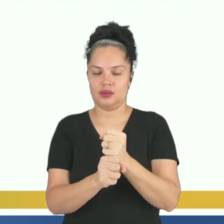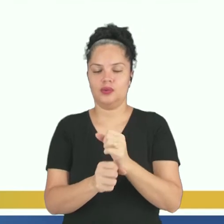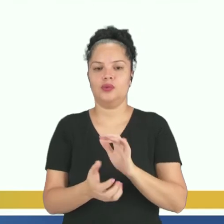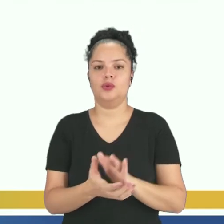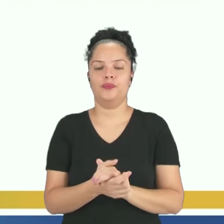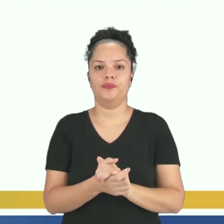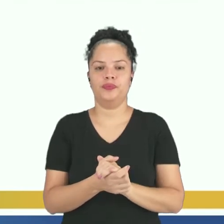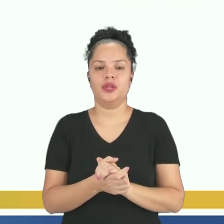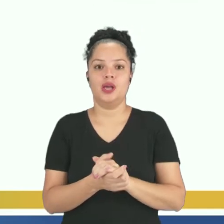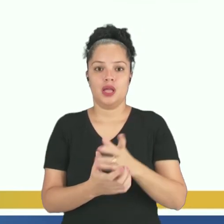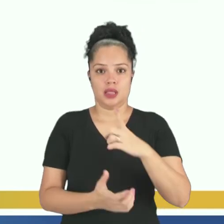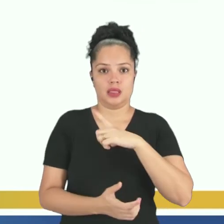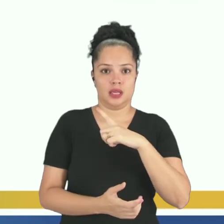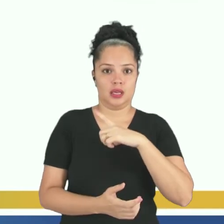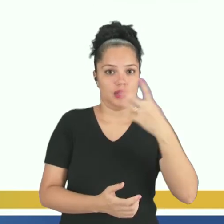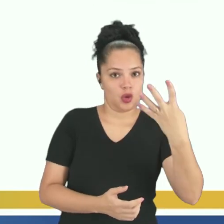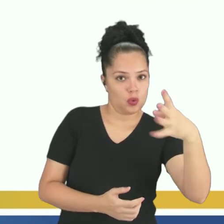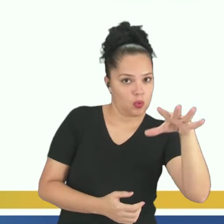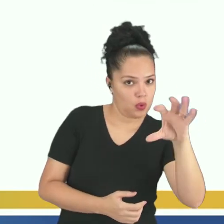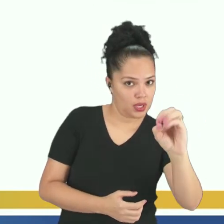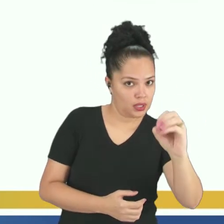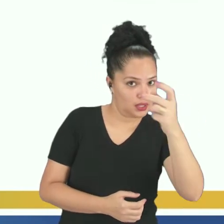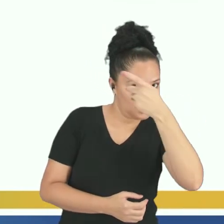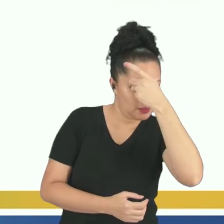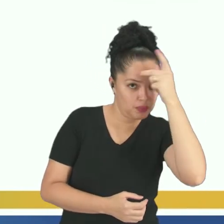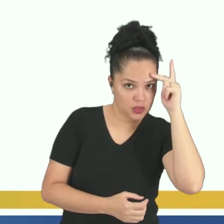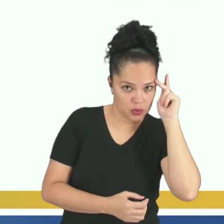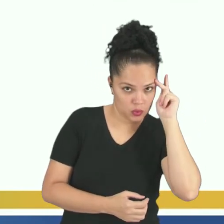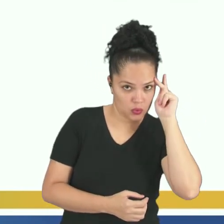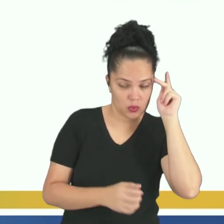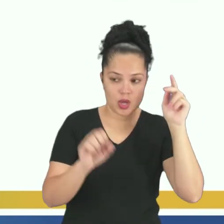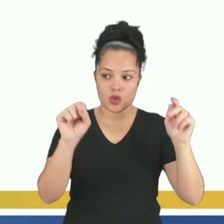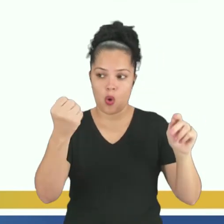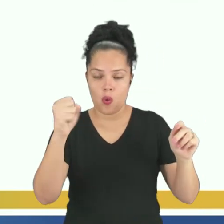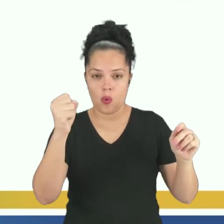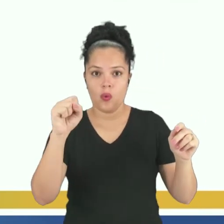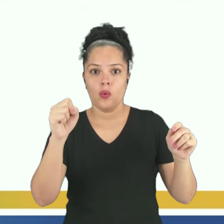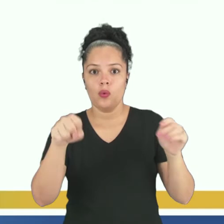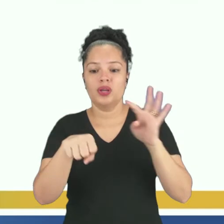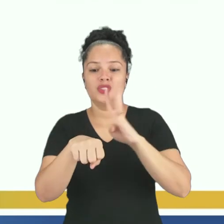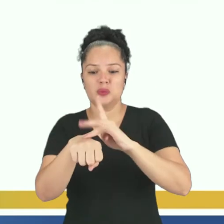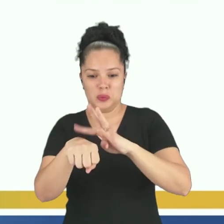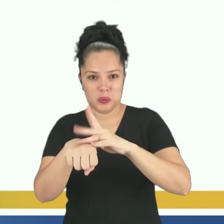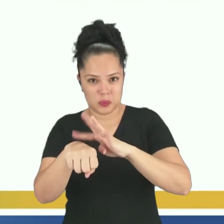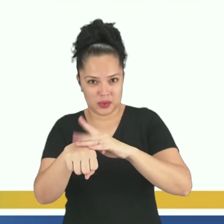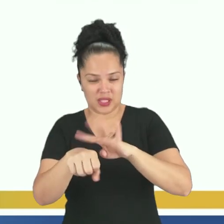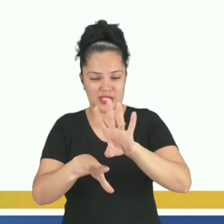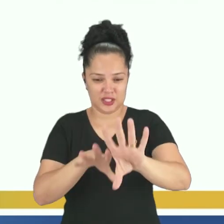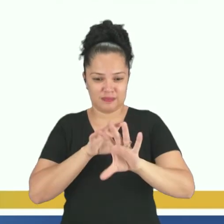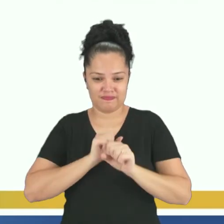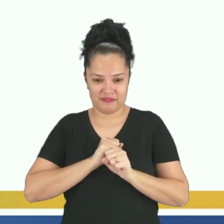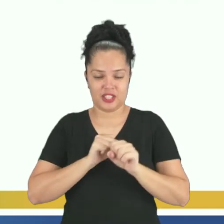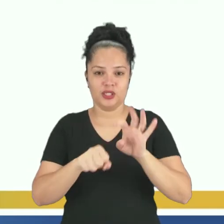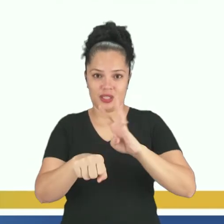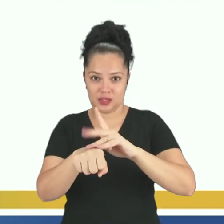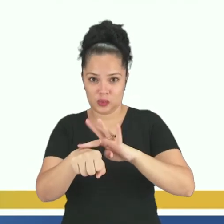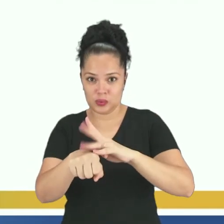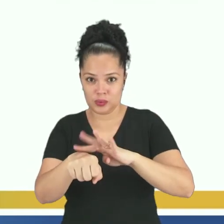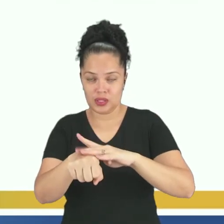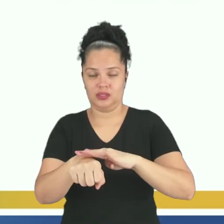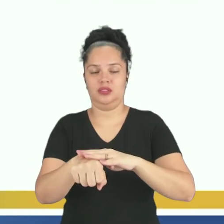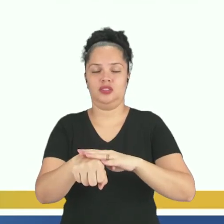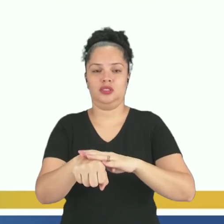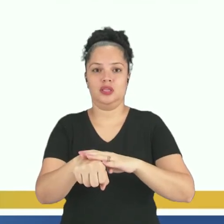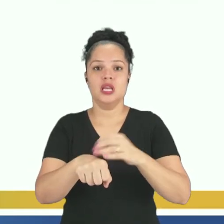A cada 40 habitantes, 8 ficaram infectados. Nós temos, então, uma razão aí. Se eu dividir a